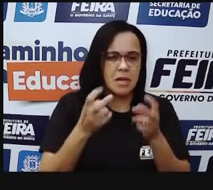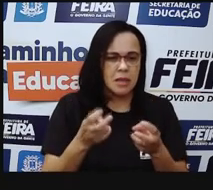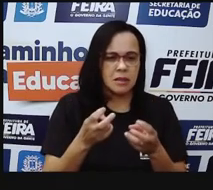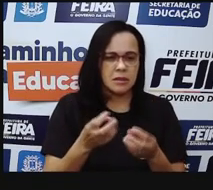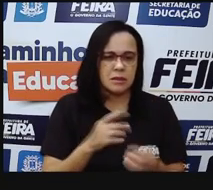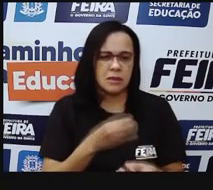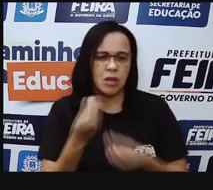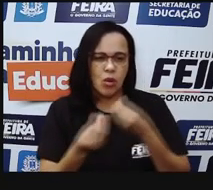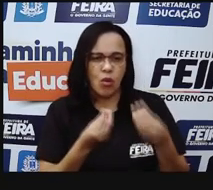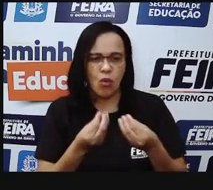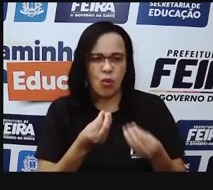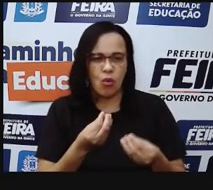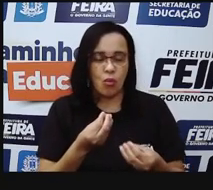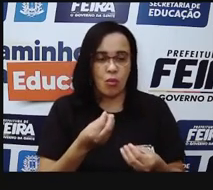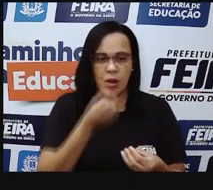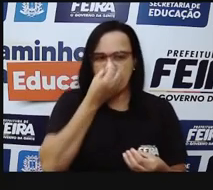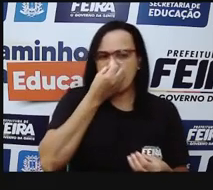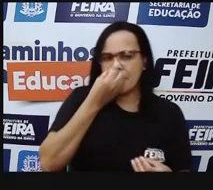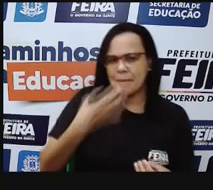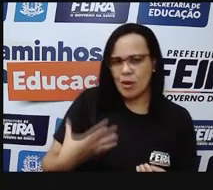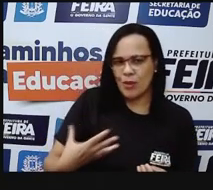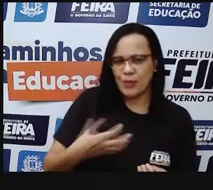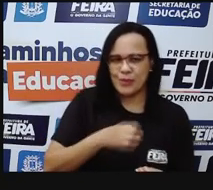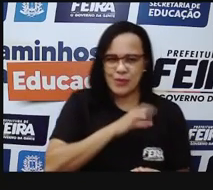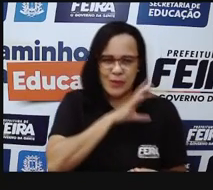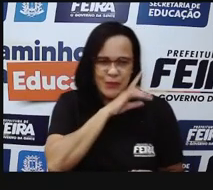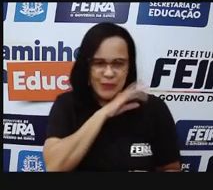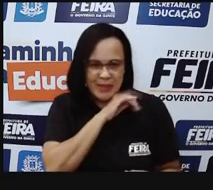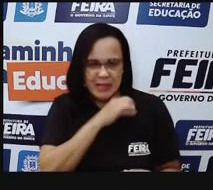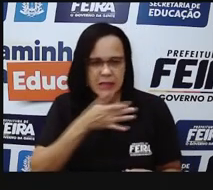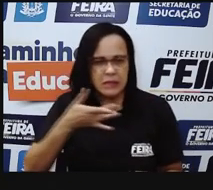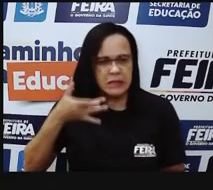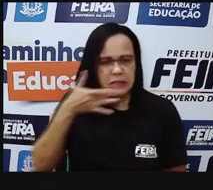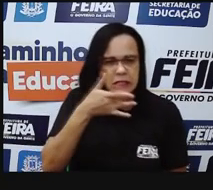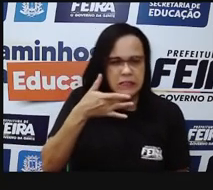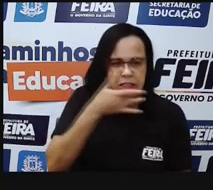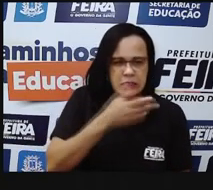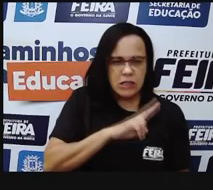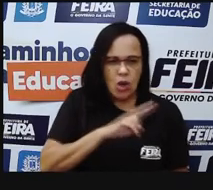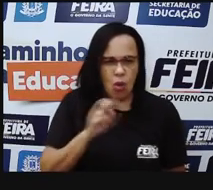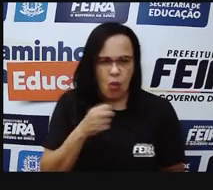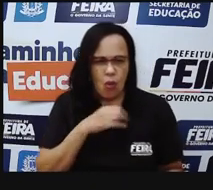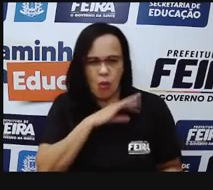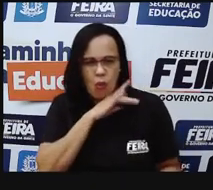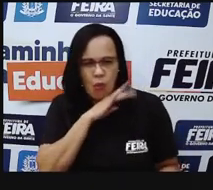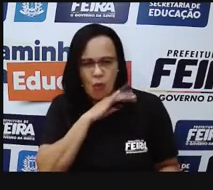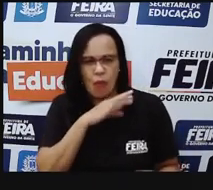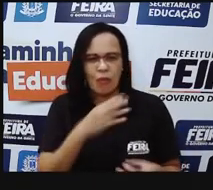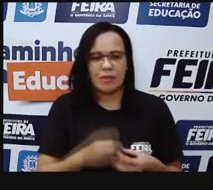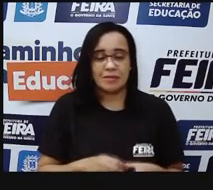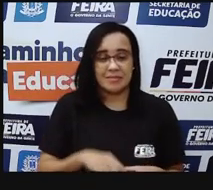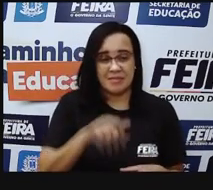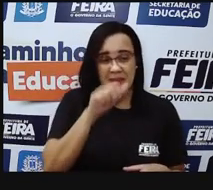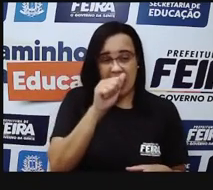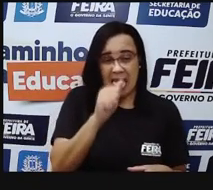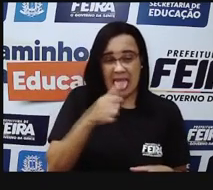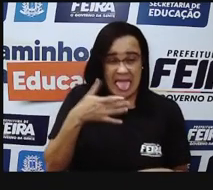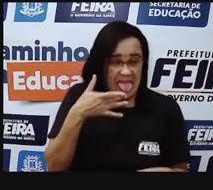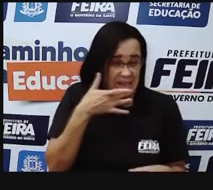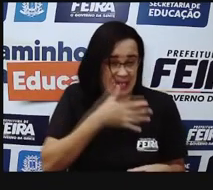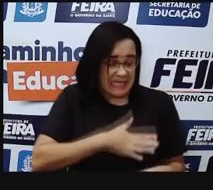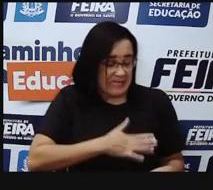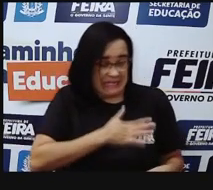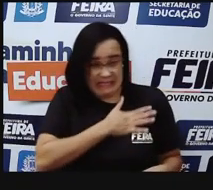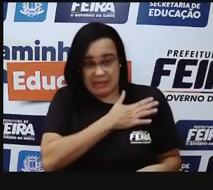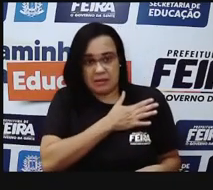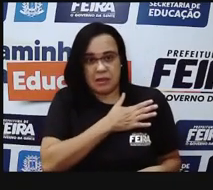substâncias. E a amarga próprio? Isso! São as papilas calciopópolis, porque elas têm várias